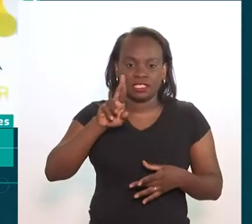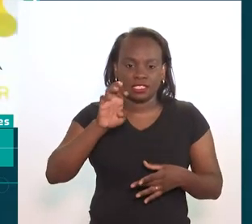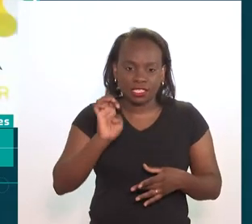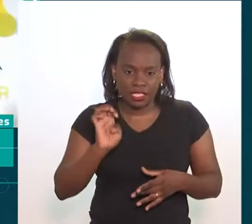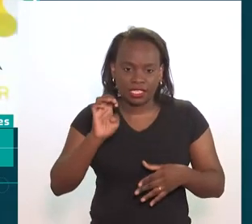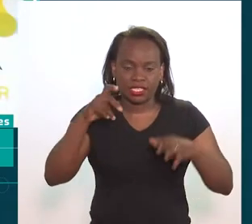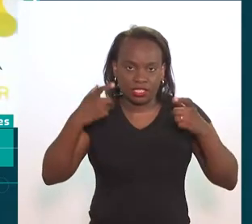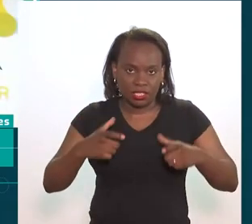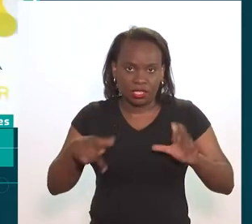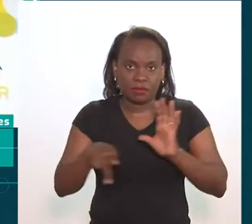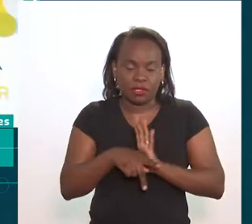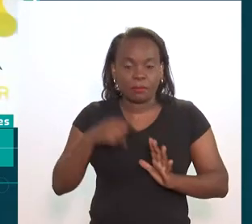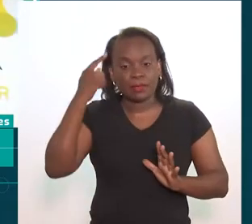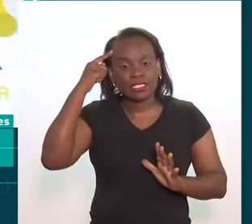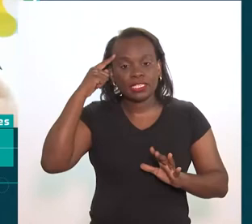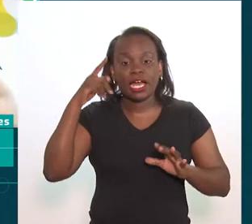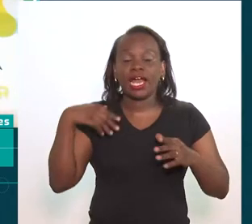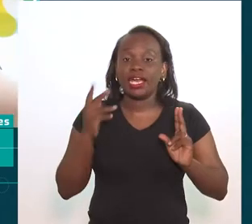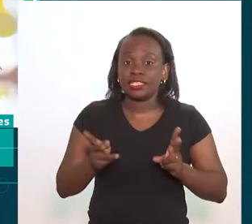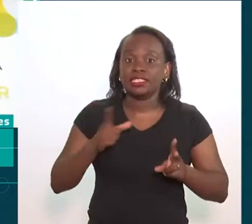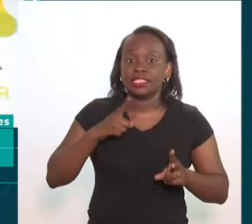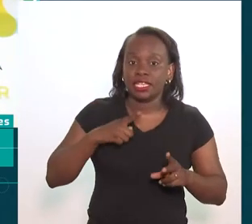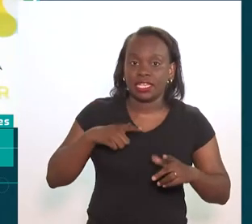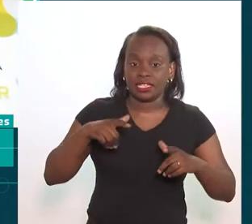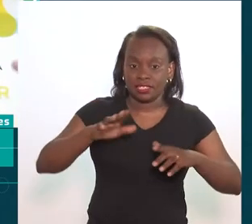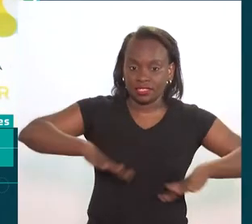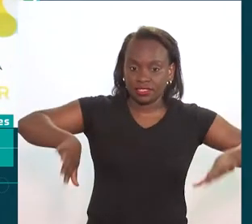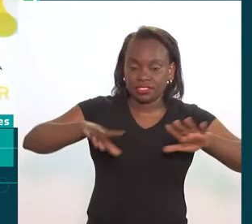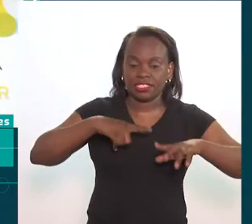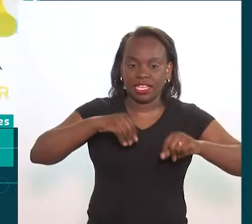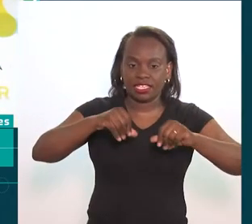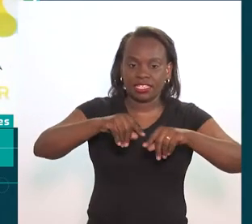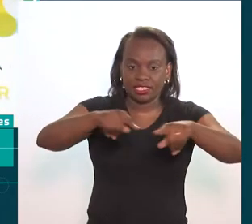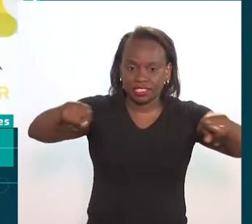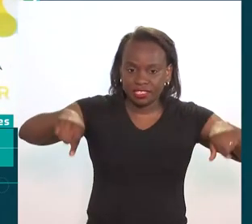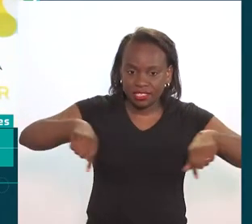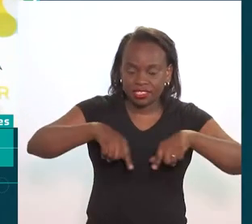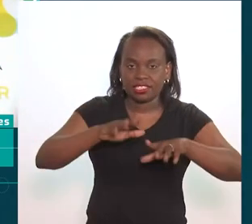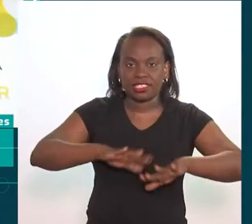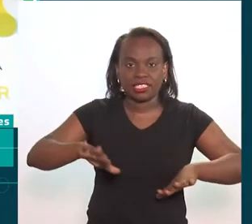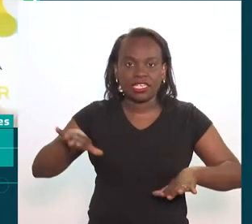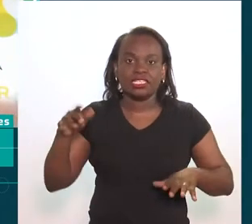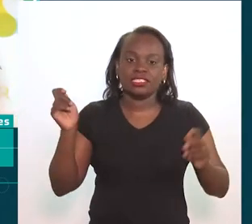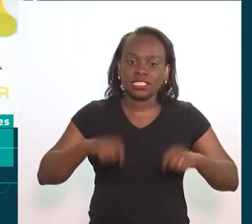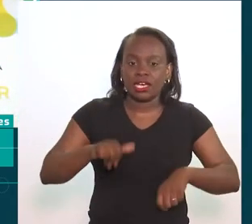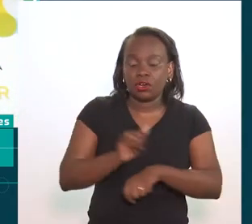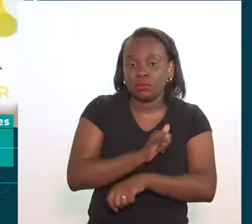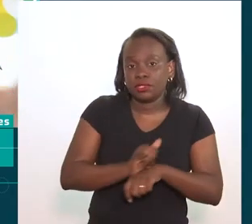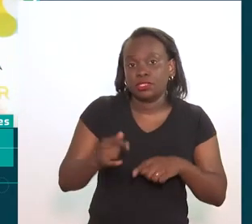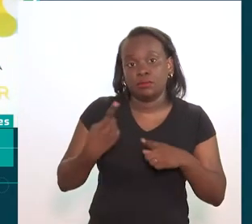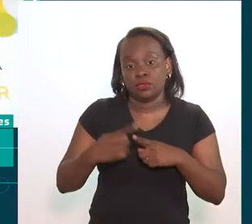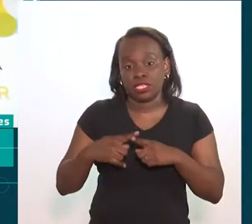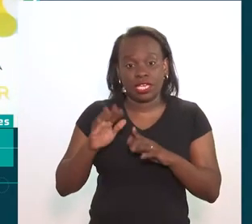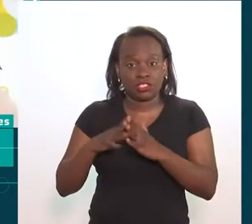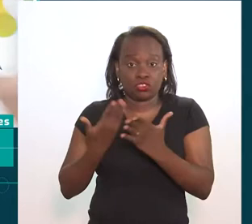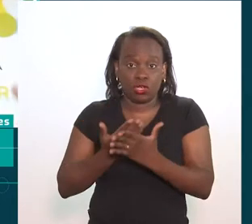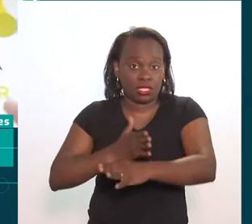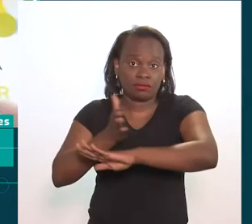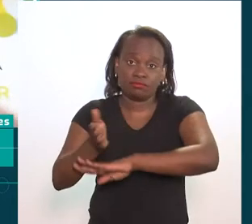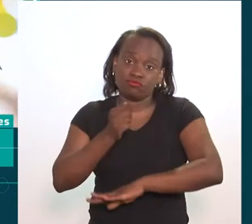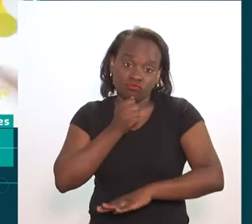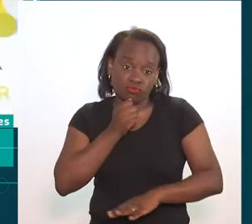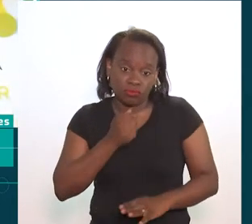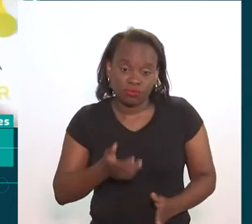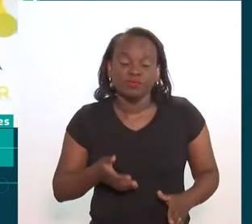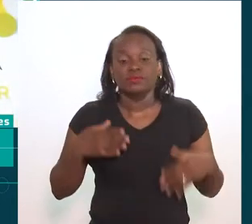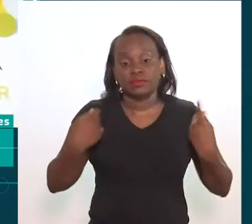a Crê Local, pensando nos quintais que ainda temos na Zona Oeste, e que é uma opção pra essa criança que está sem